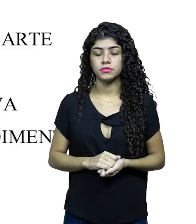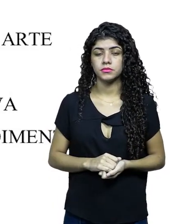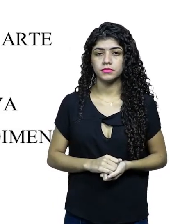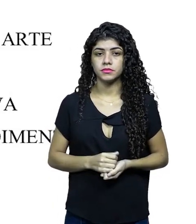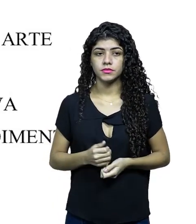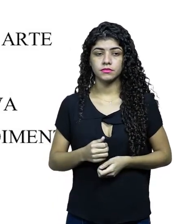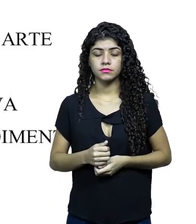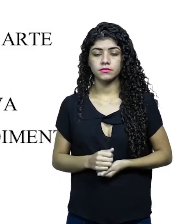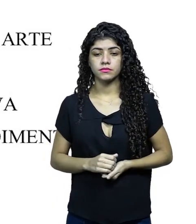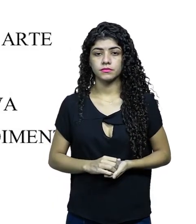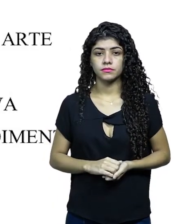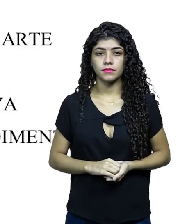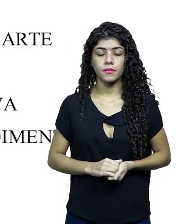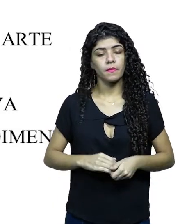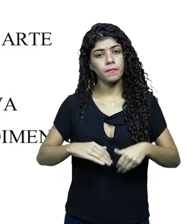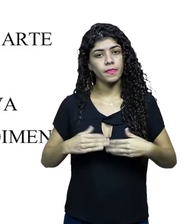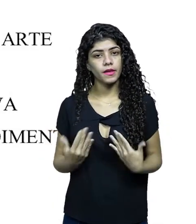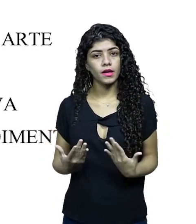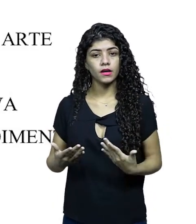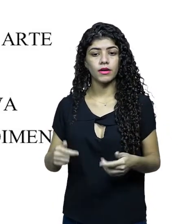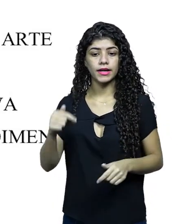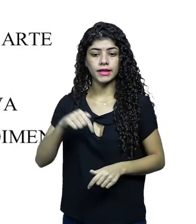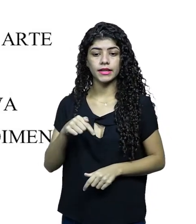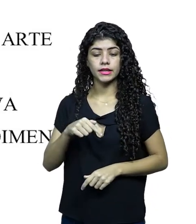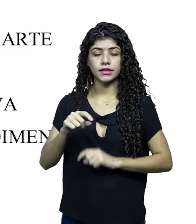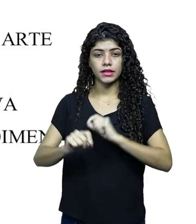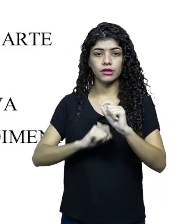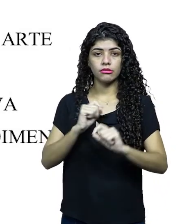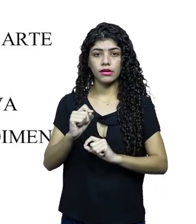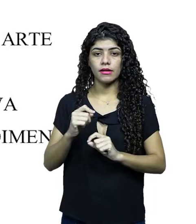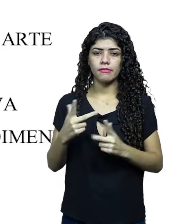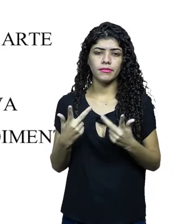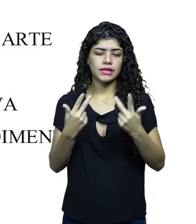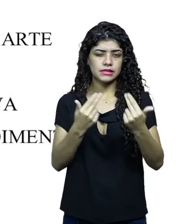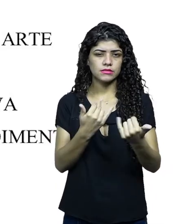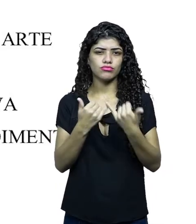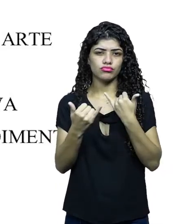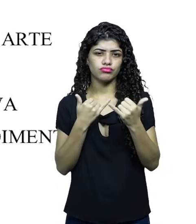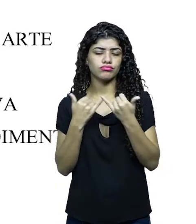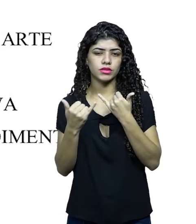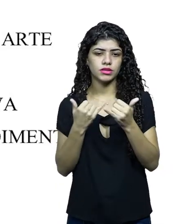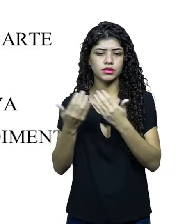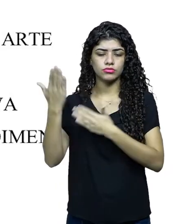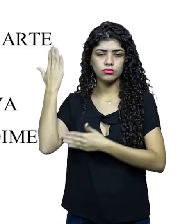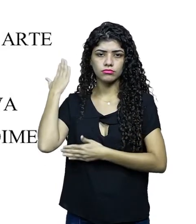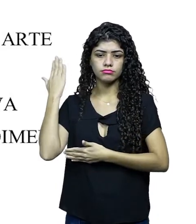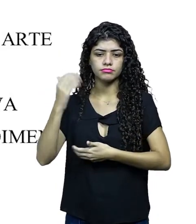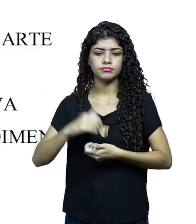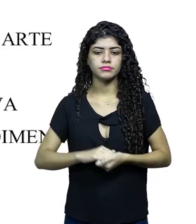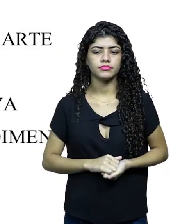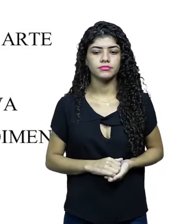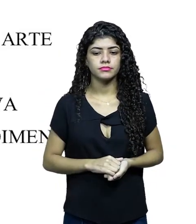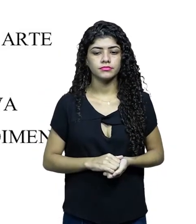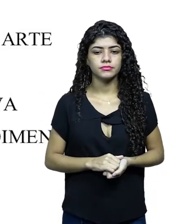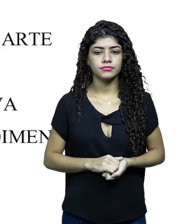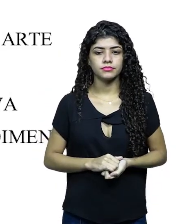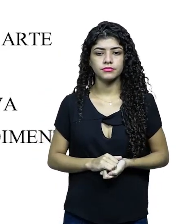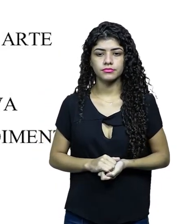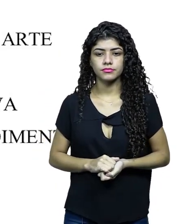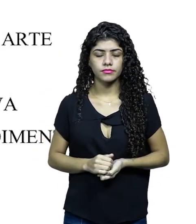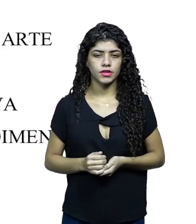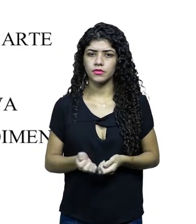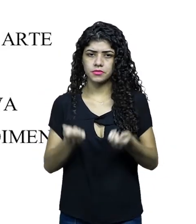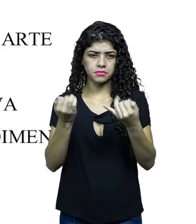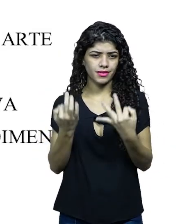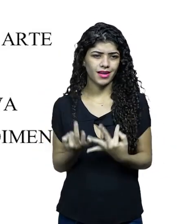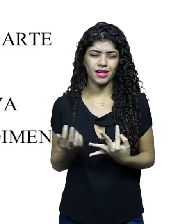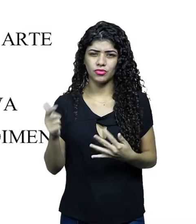animação. Animação também é ficção, tá? Então, a gente aqui vai ter itens similares ao slide que a gente viu lá atrás. Nós